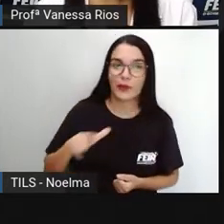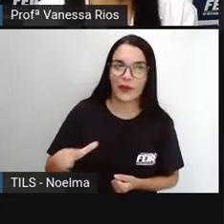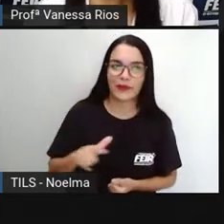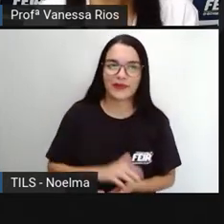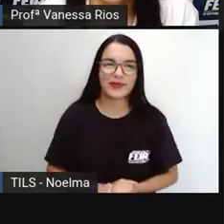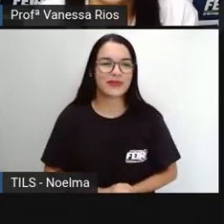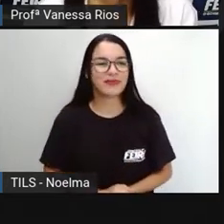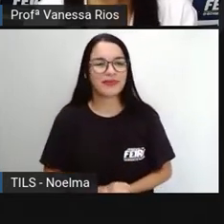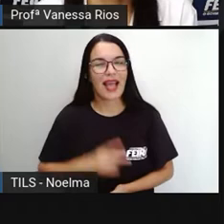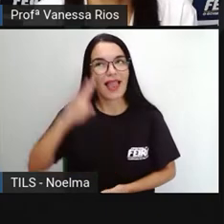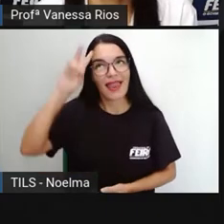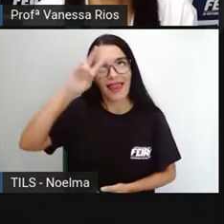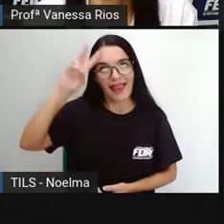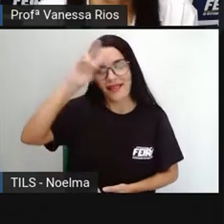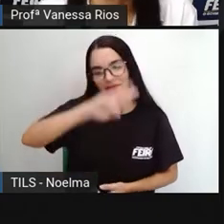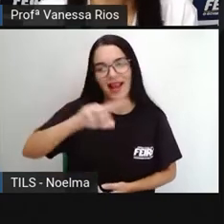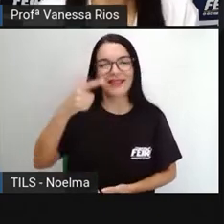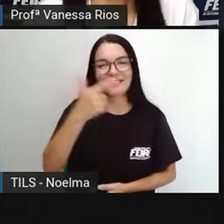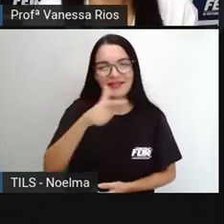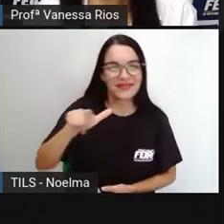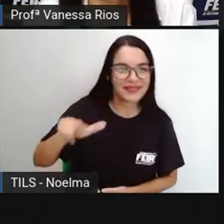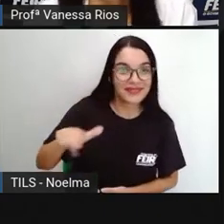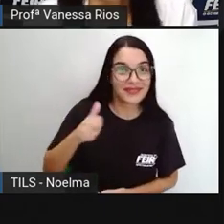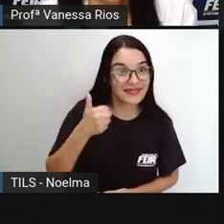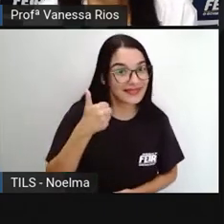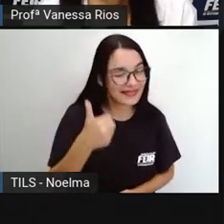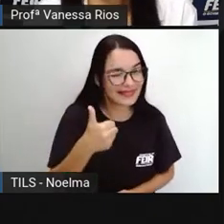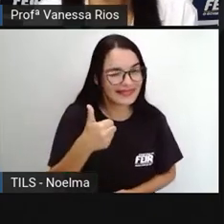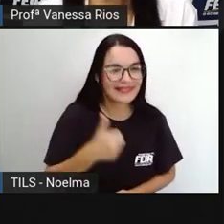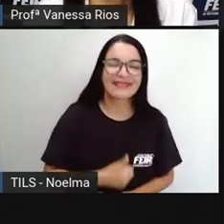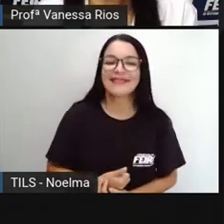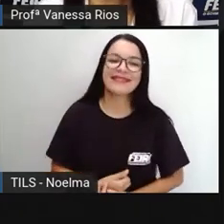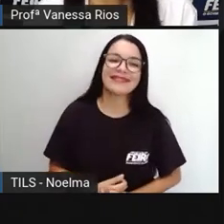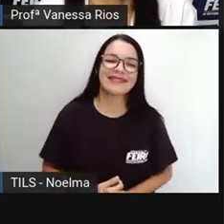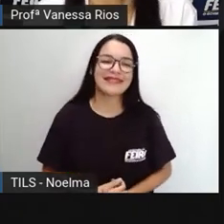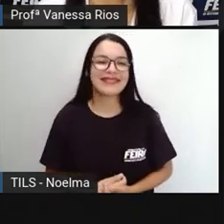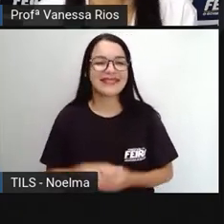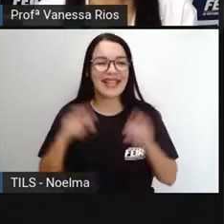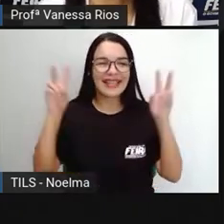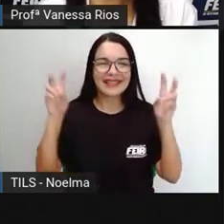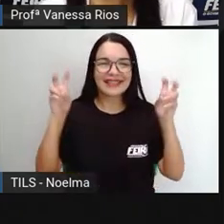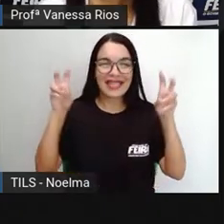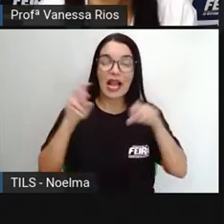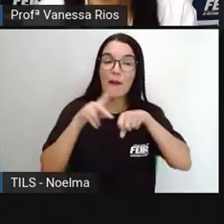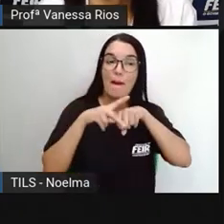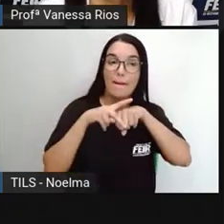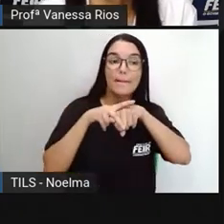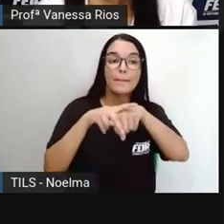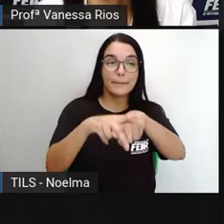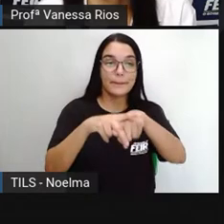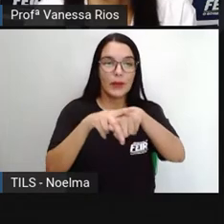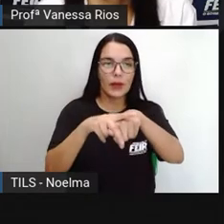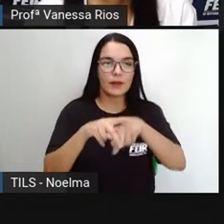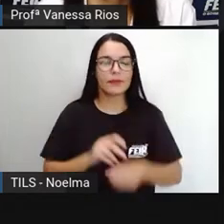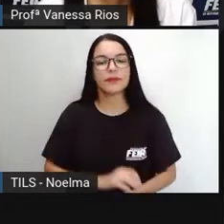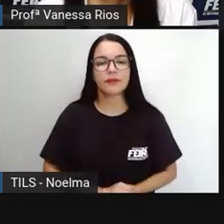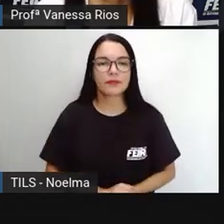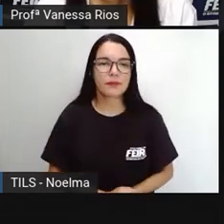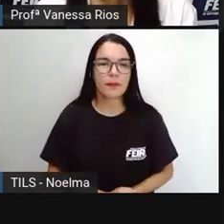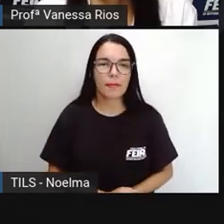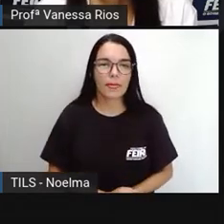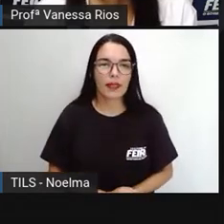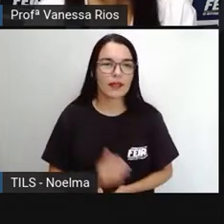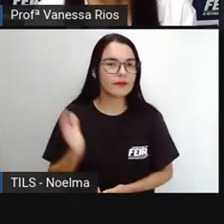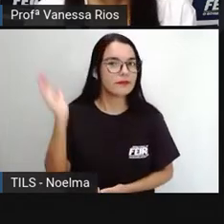é para recordar, para revisar, para relembrar assuntos, informações que nós já vimos. Vamos lá